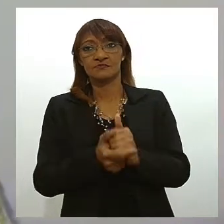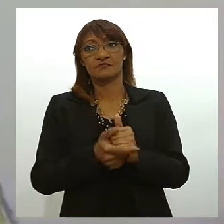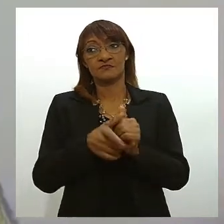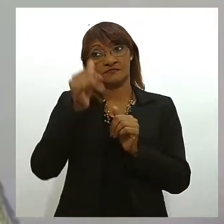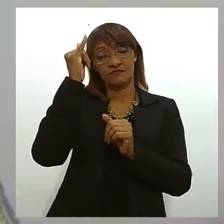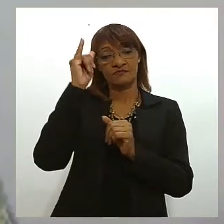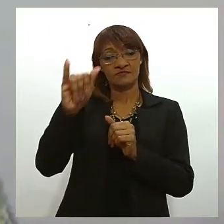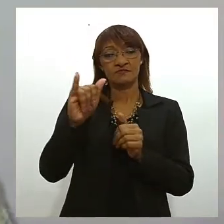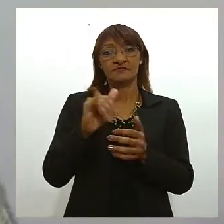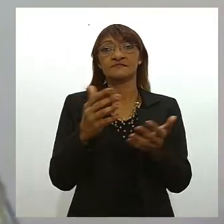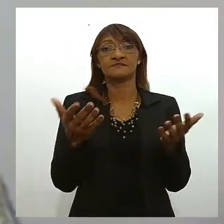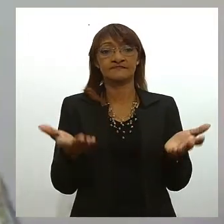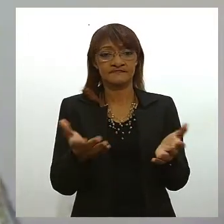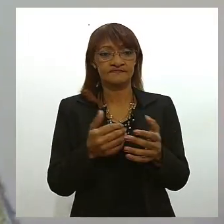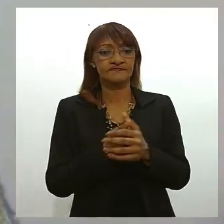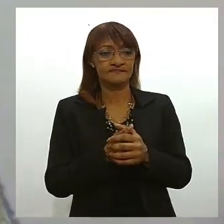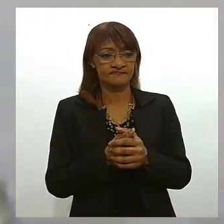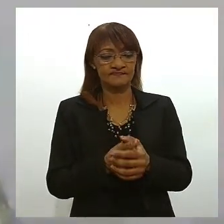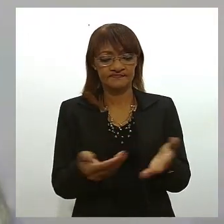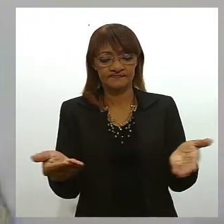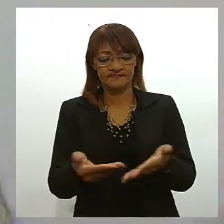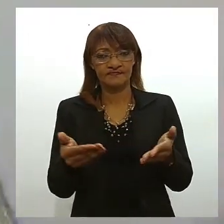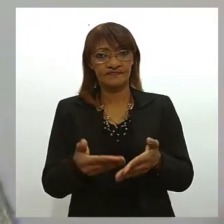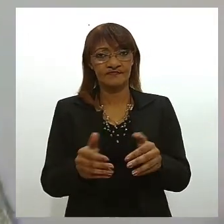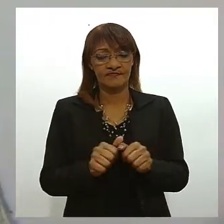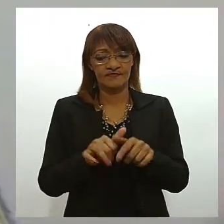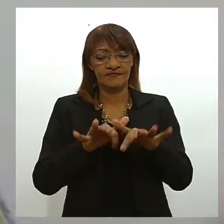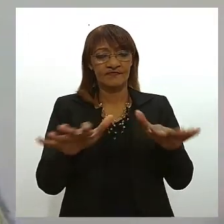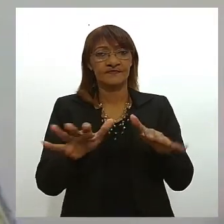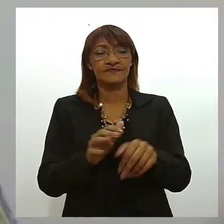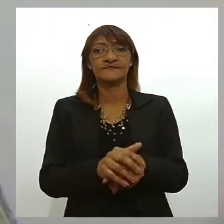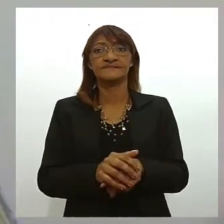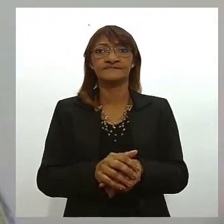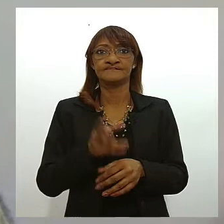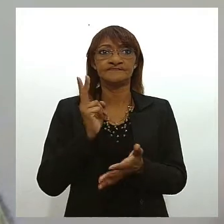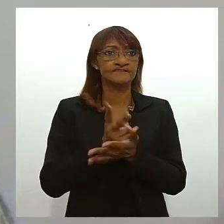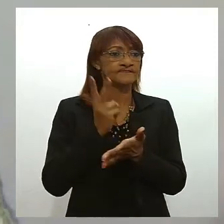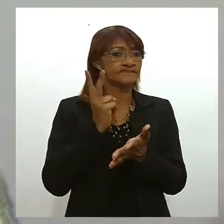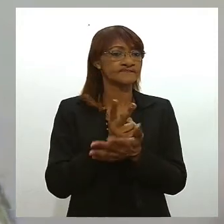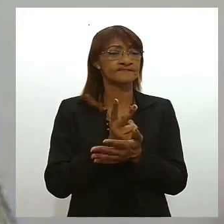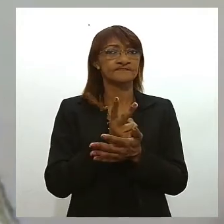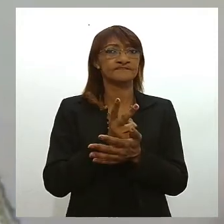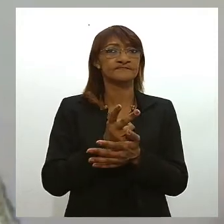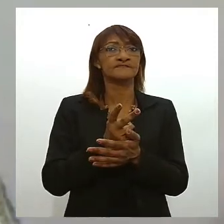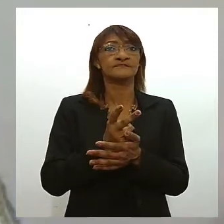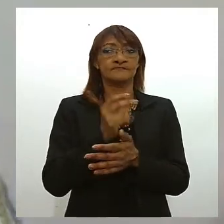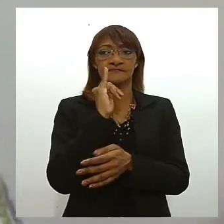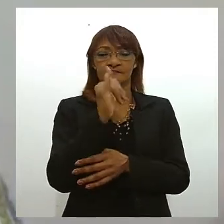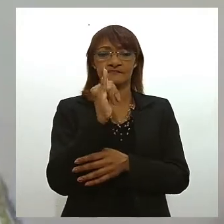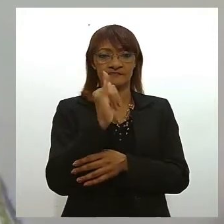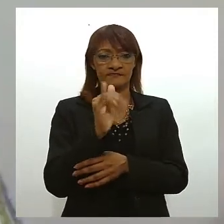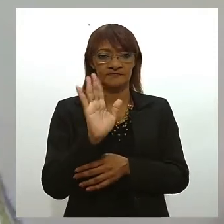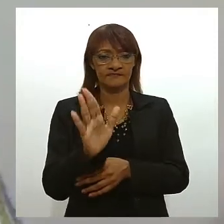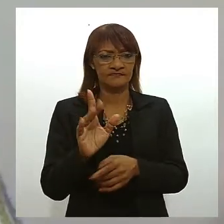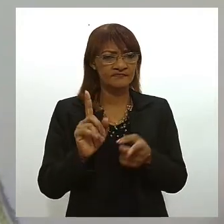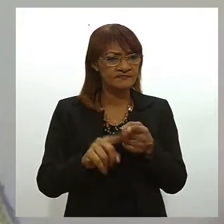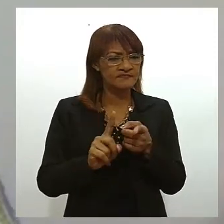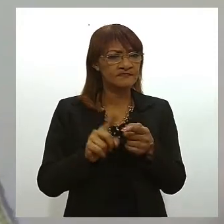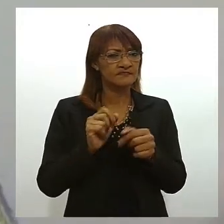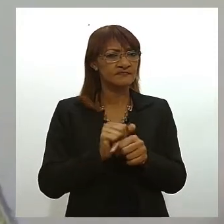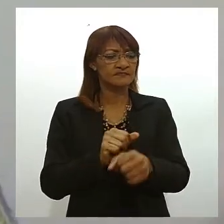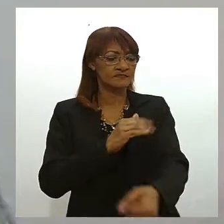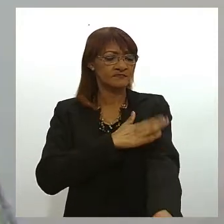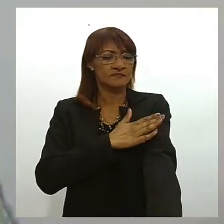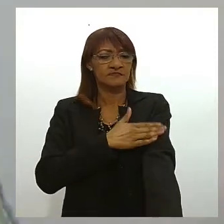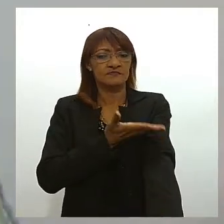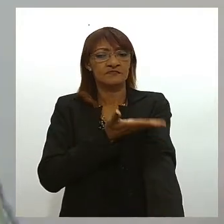trata hoje, principalmente nesse momento da pandemia, o que a gente mais discute nas instituições e a questão da prevenção de queda, lesão e pressão. Então, são